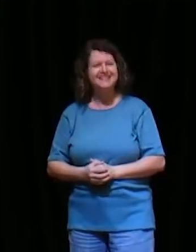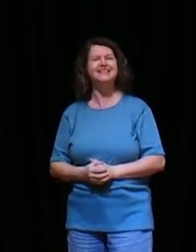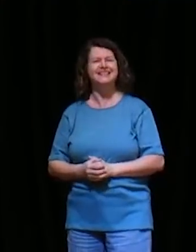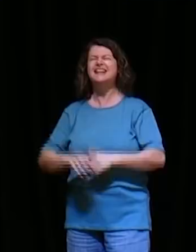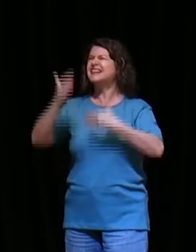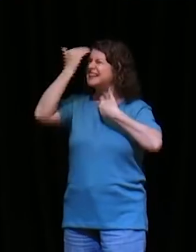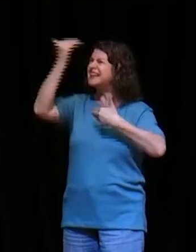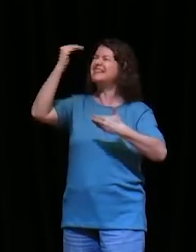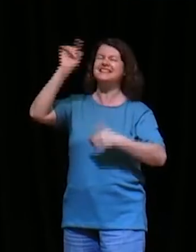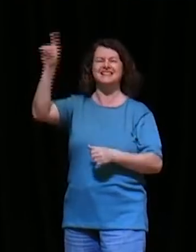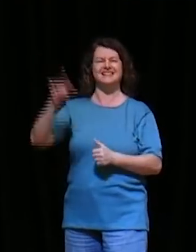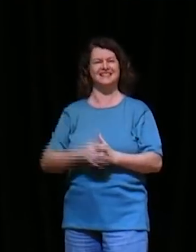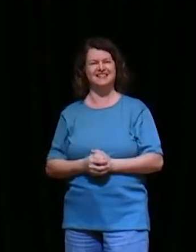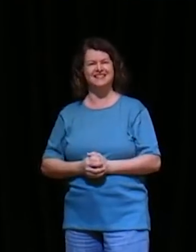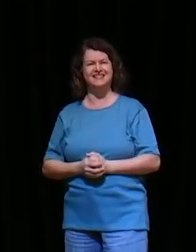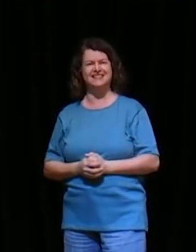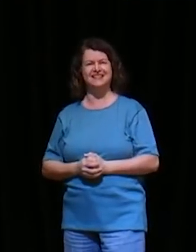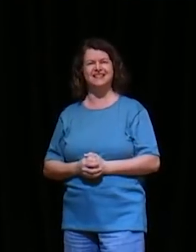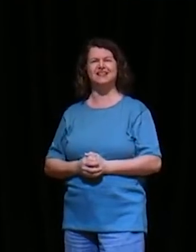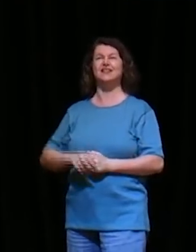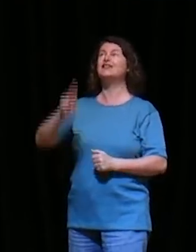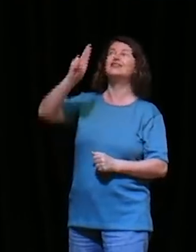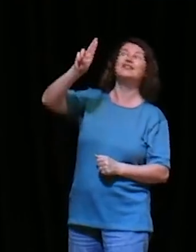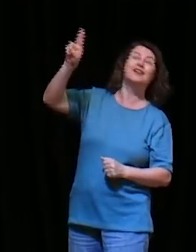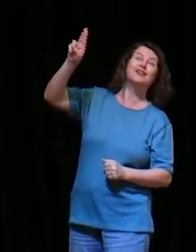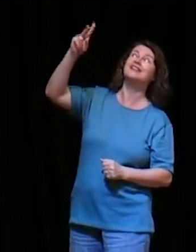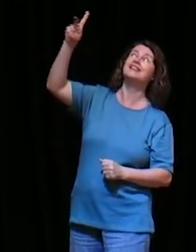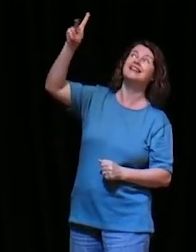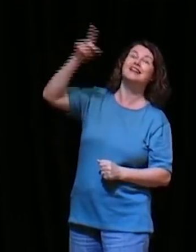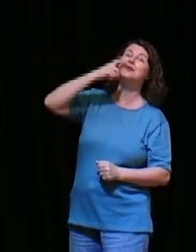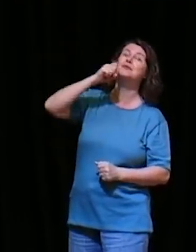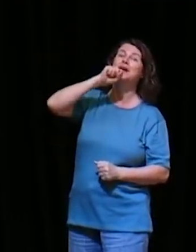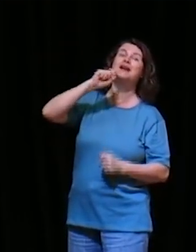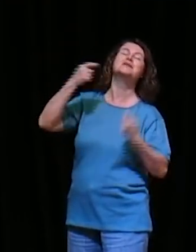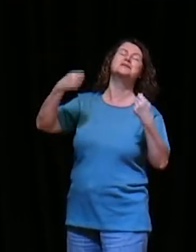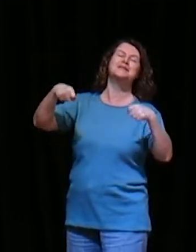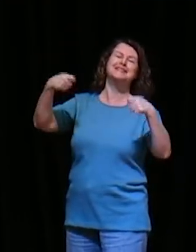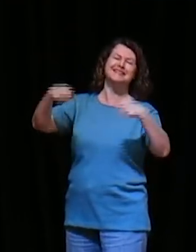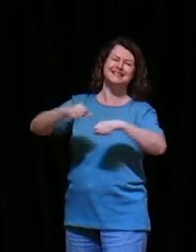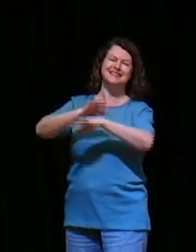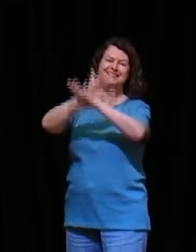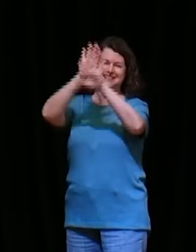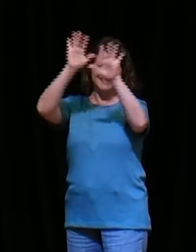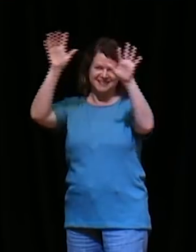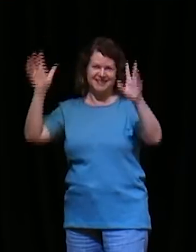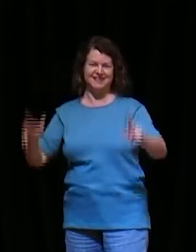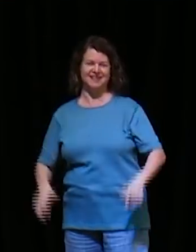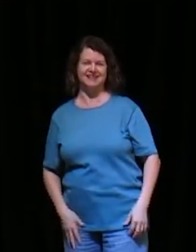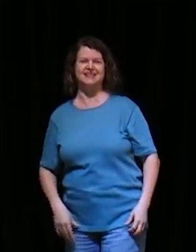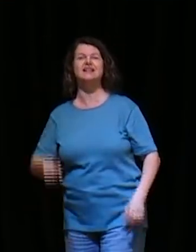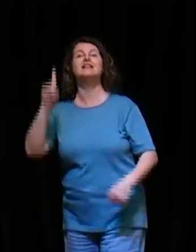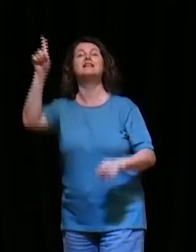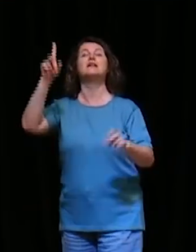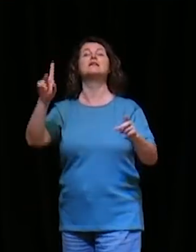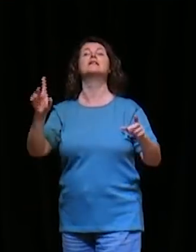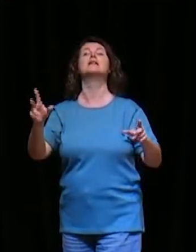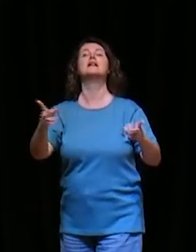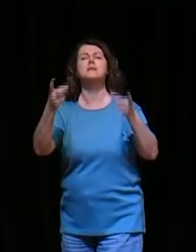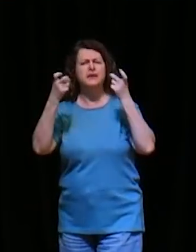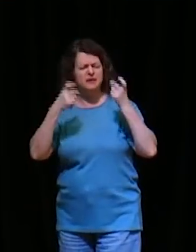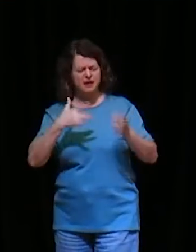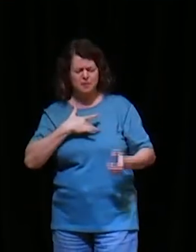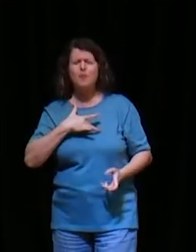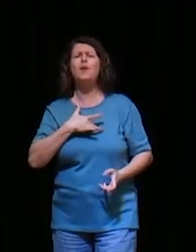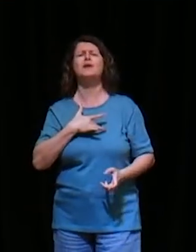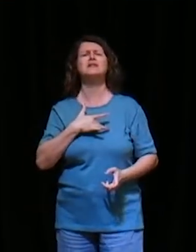graças a Deus, para que o nome do Pai, seja glorificado, Deus, ele se importa, com coisas, que você acha, que ele não se importa,